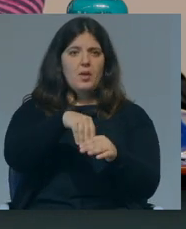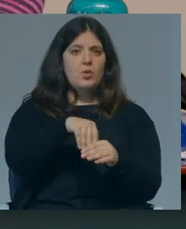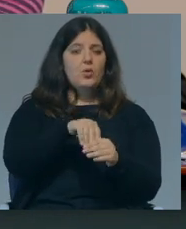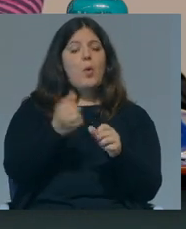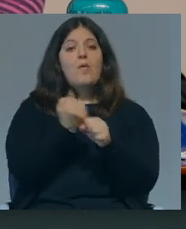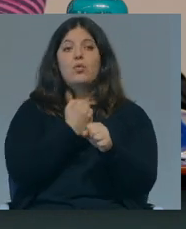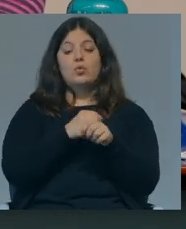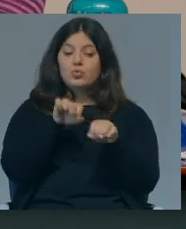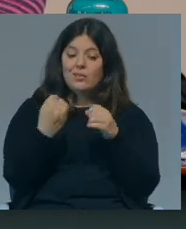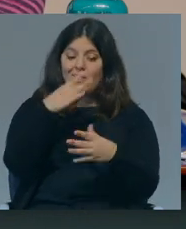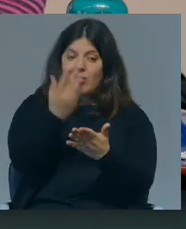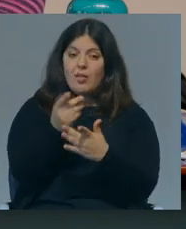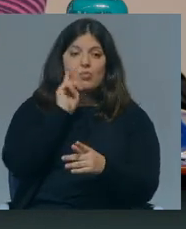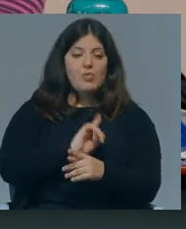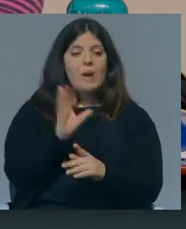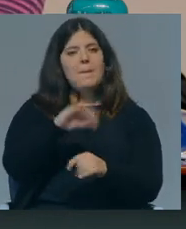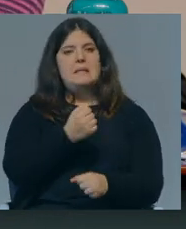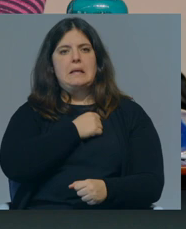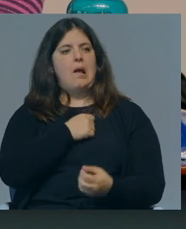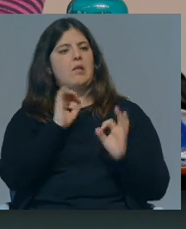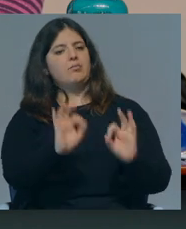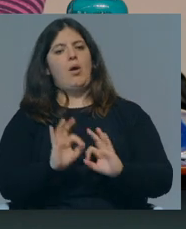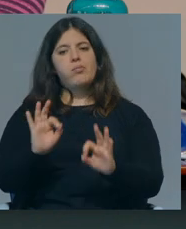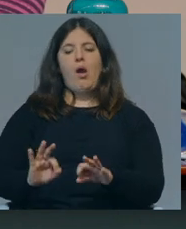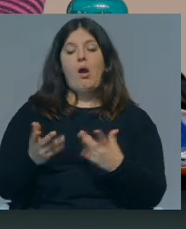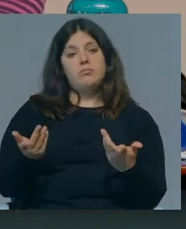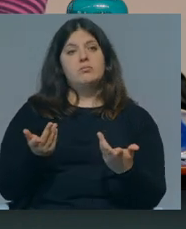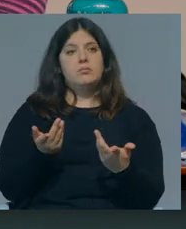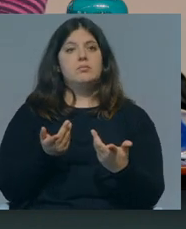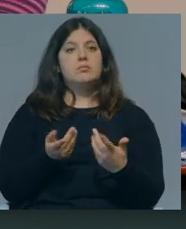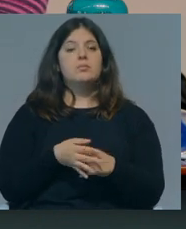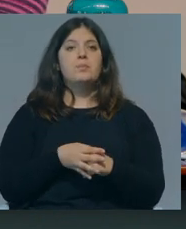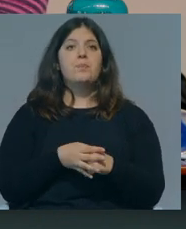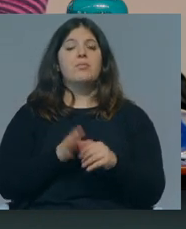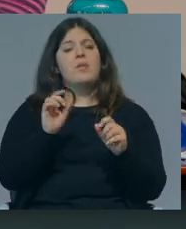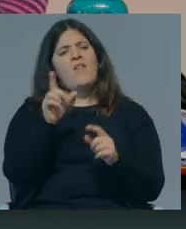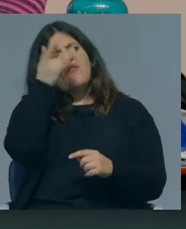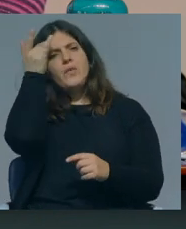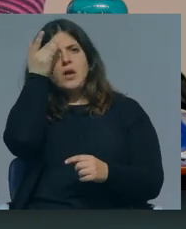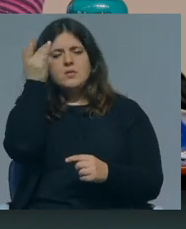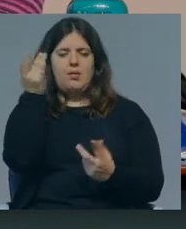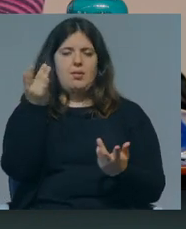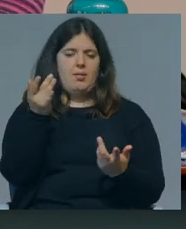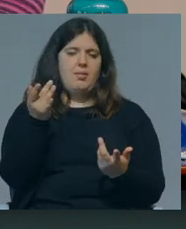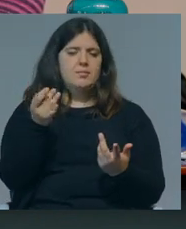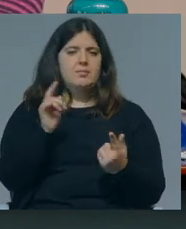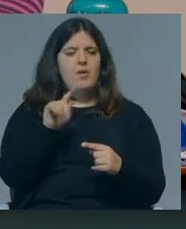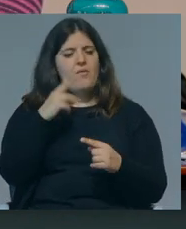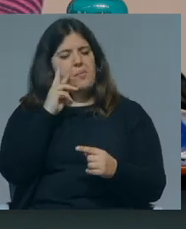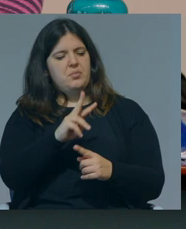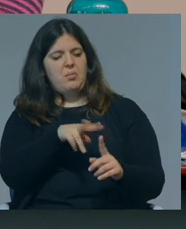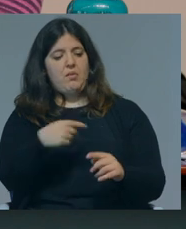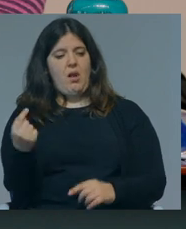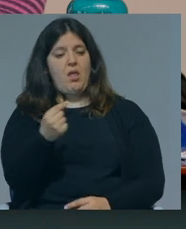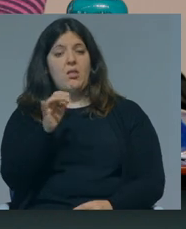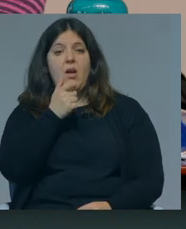social atribuído à mulher é um papel muito mais doméstico e da economia do cuidado, etc., é muito fácil haver um olhar muito